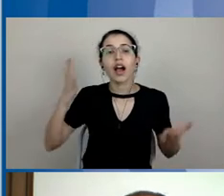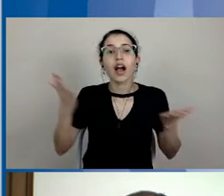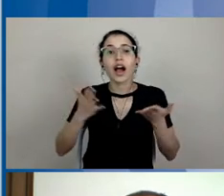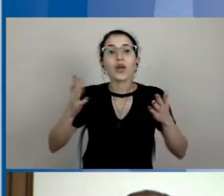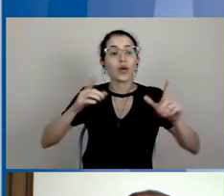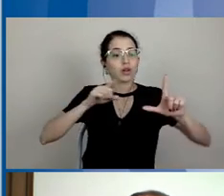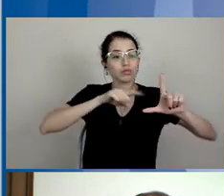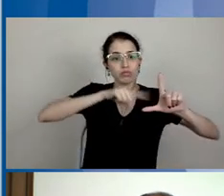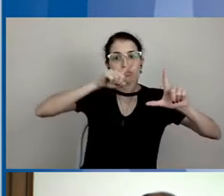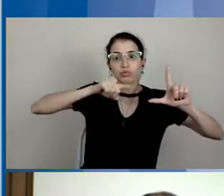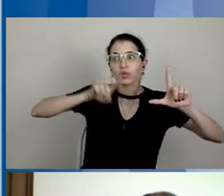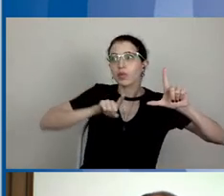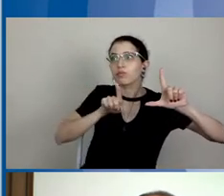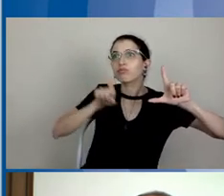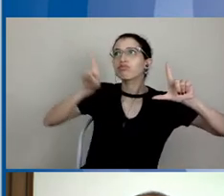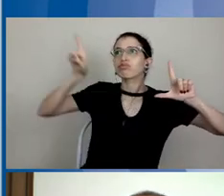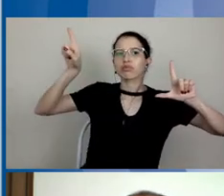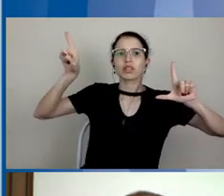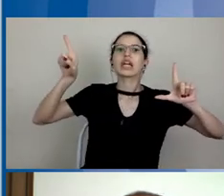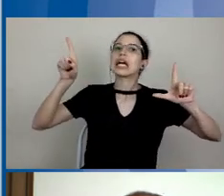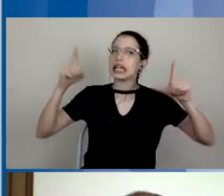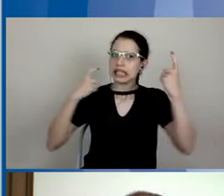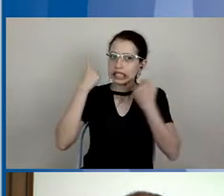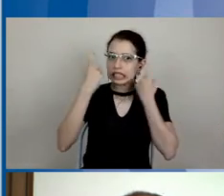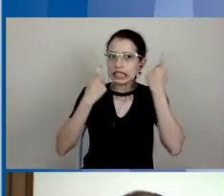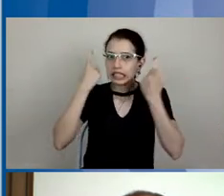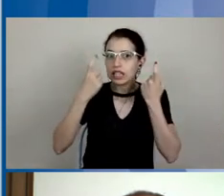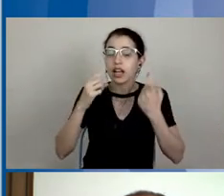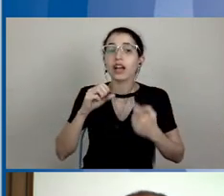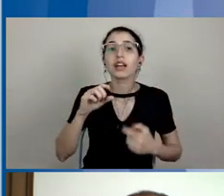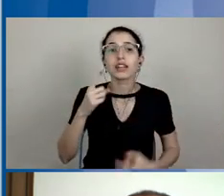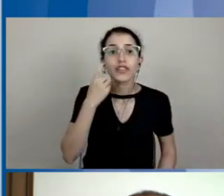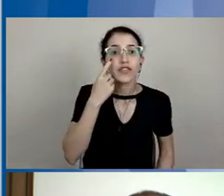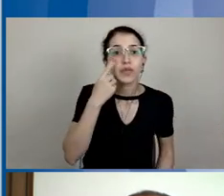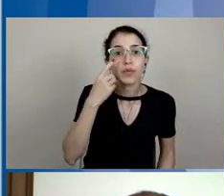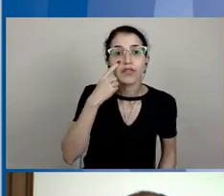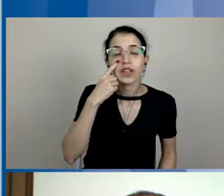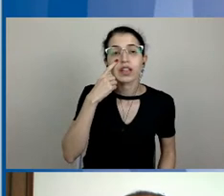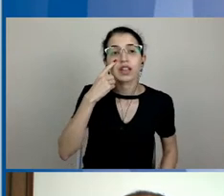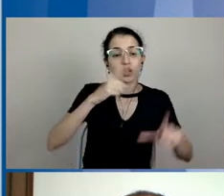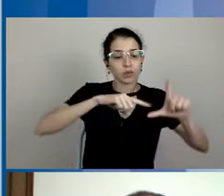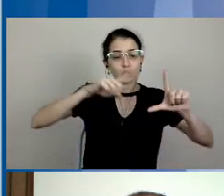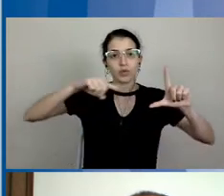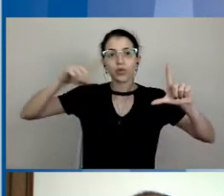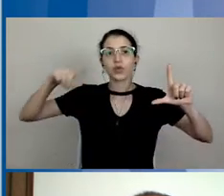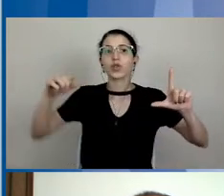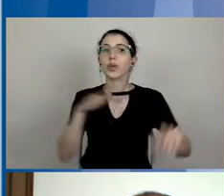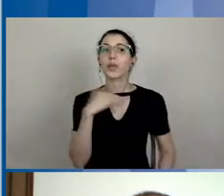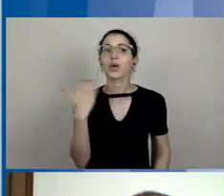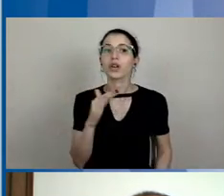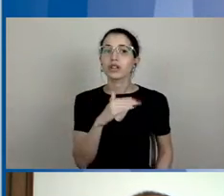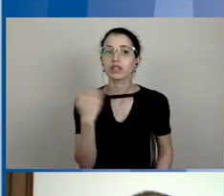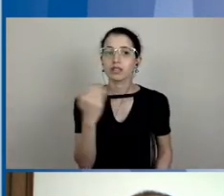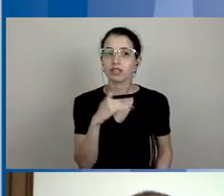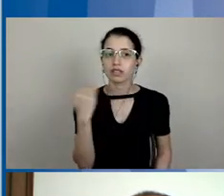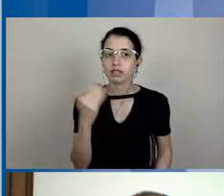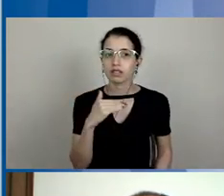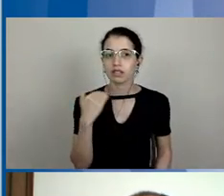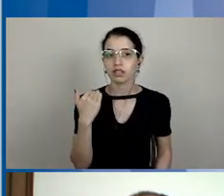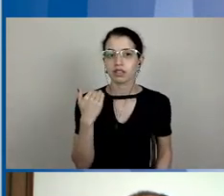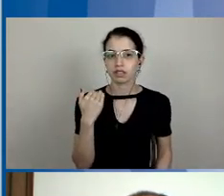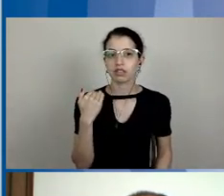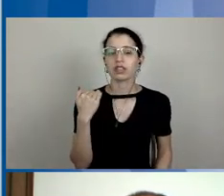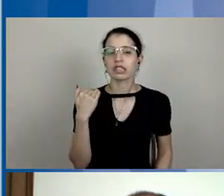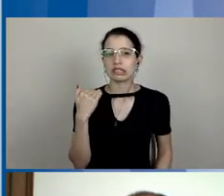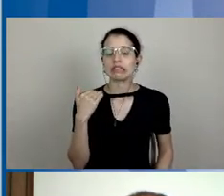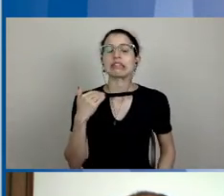né? Então, isso é uma coisa que preocupa. Quando você pega a curva de mortes, é a mesma coisa. A curva de novo mortes no Brasil continua